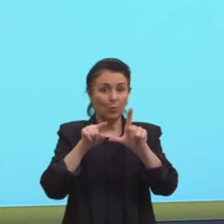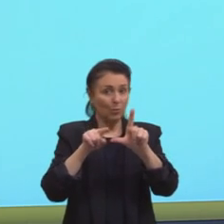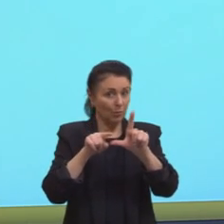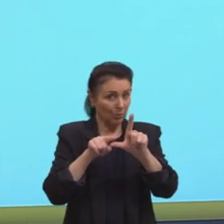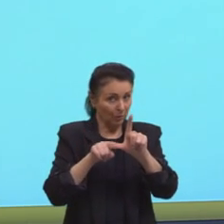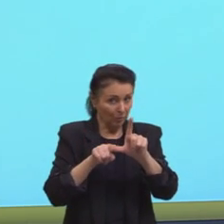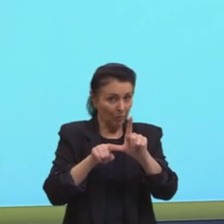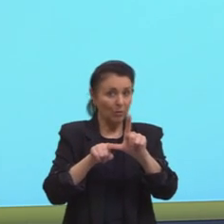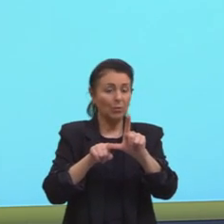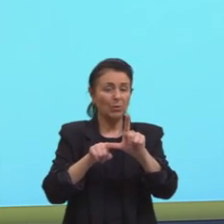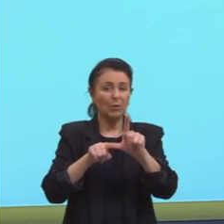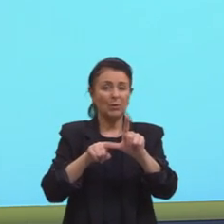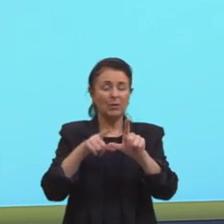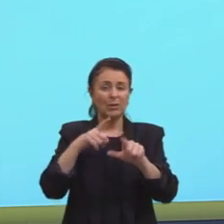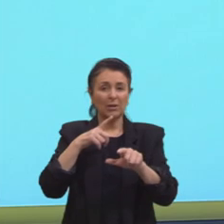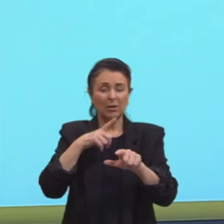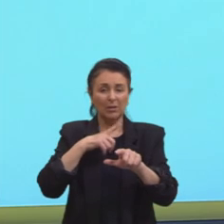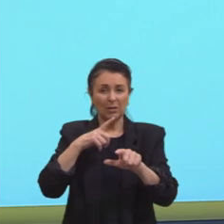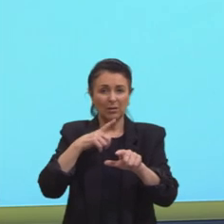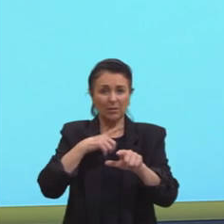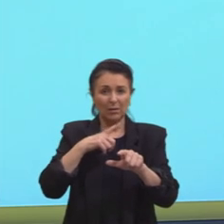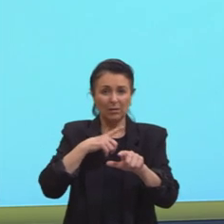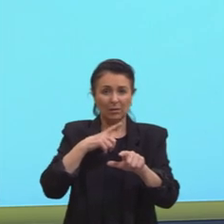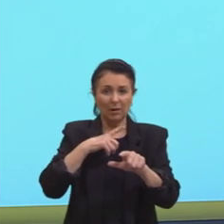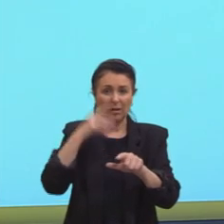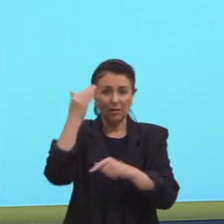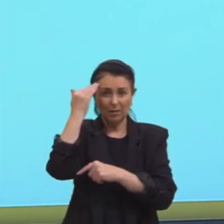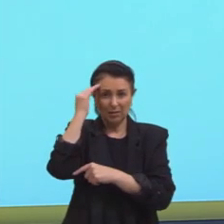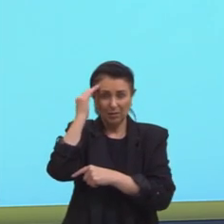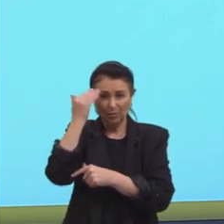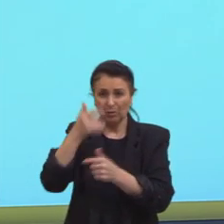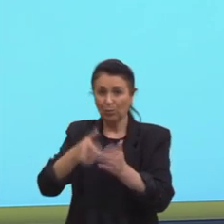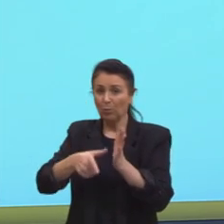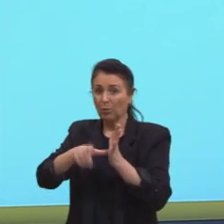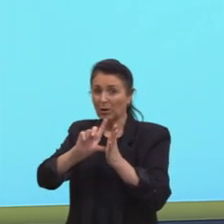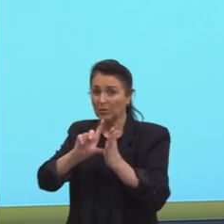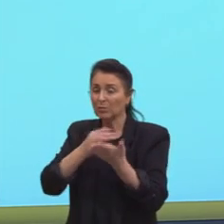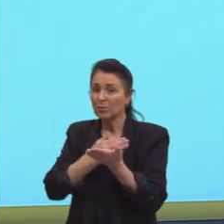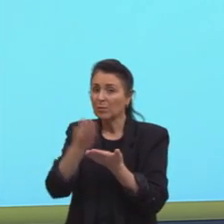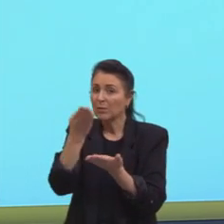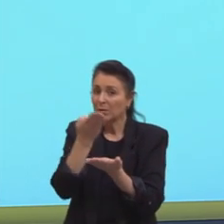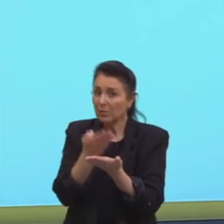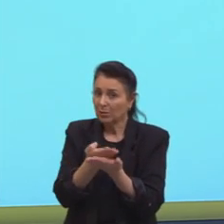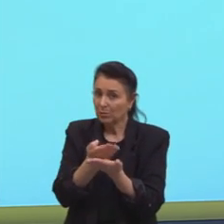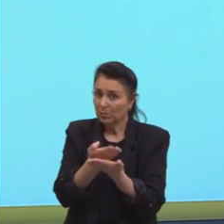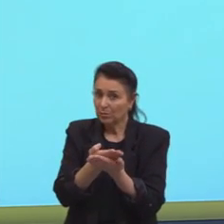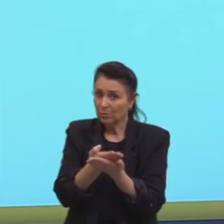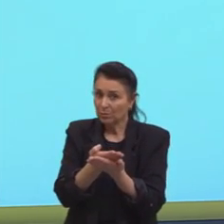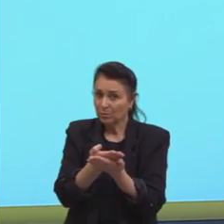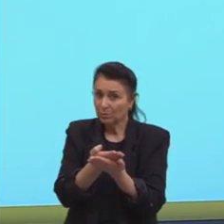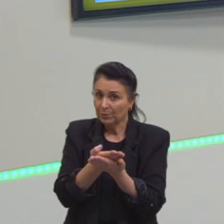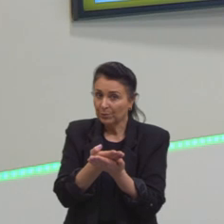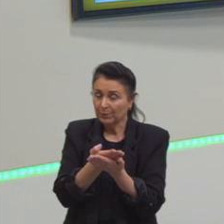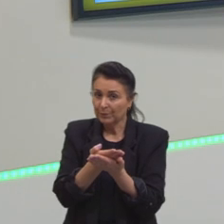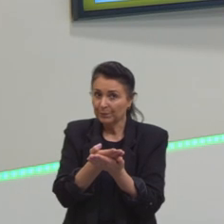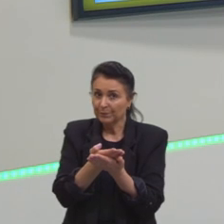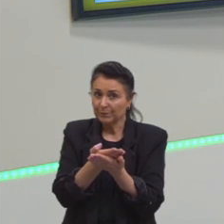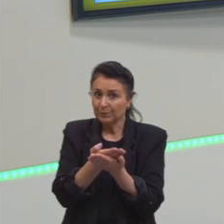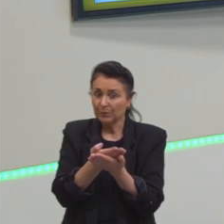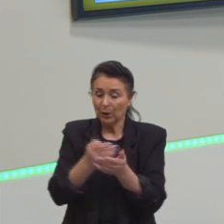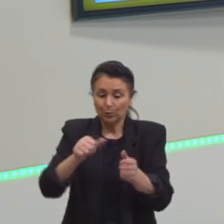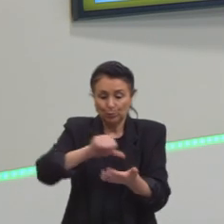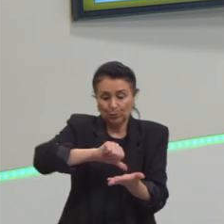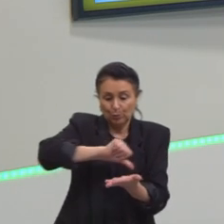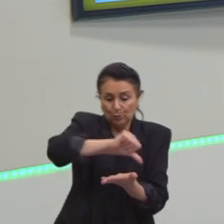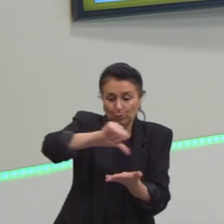eles são pré-concebidos ou pré-entendidos antes do estudo, então, do mapa.